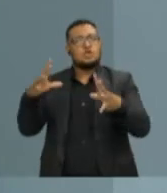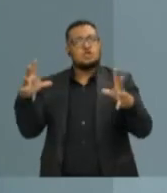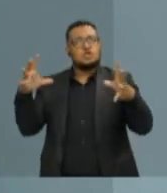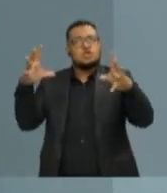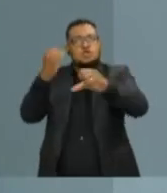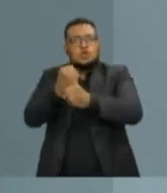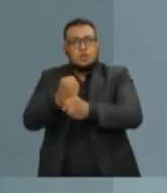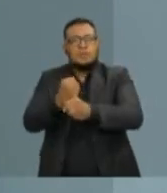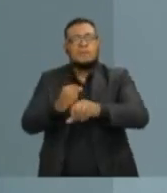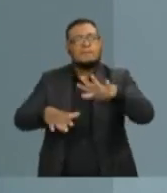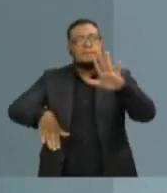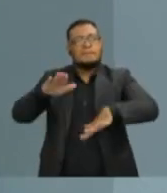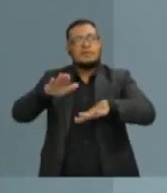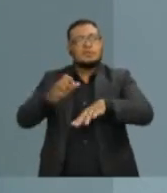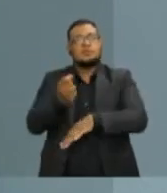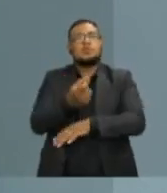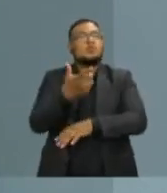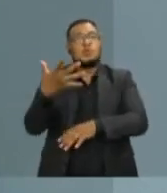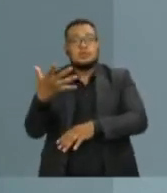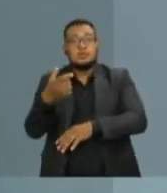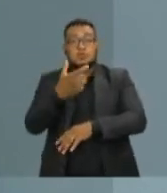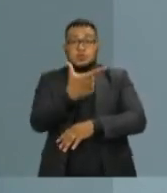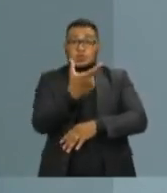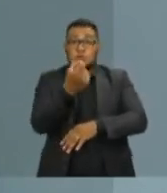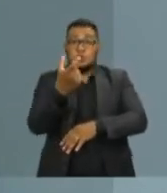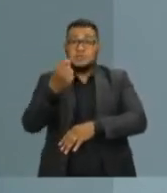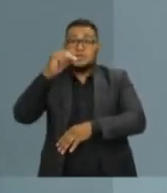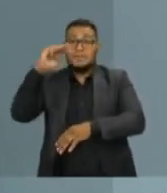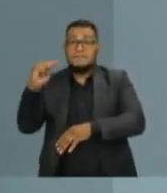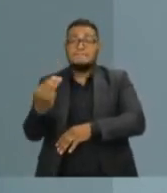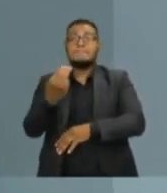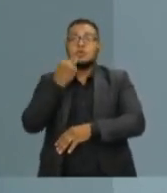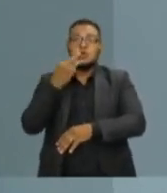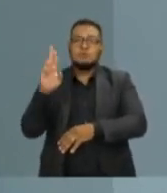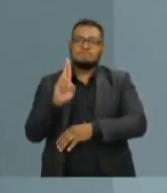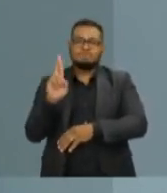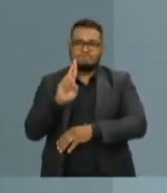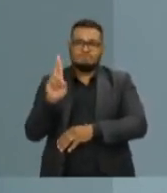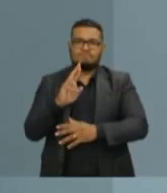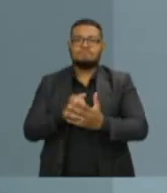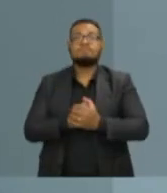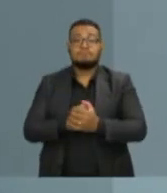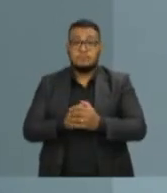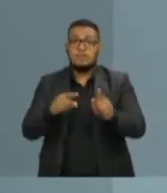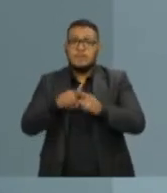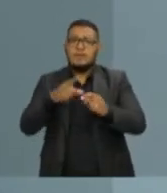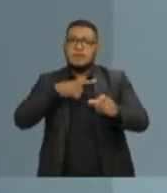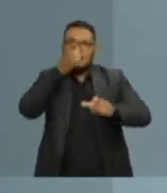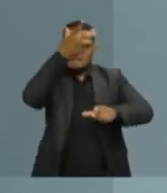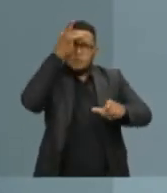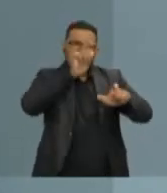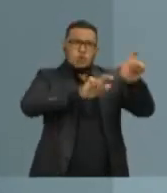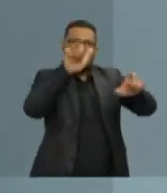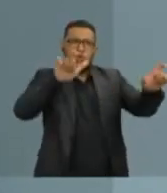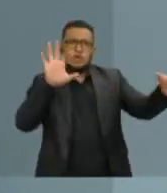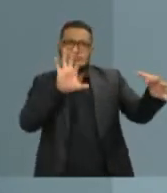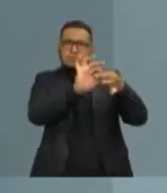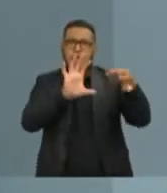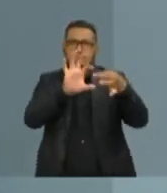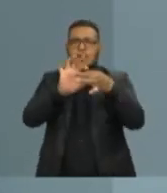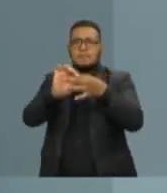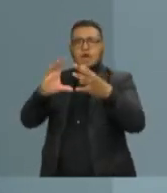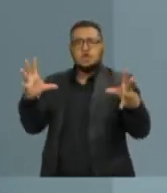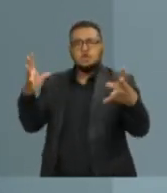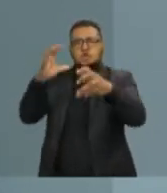demandas, o total de aproximadamente 200 milhões de reais. Juntamente com outros correus, os seus secretários, que